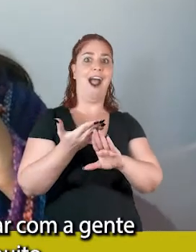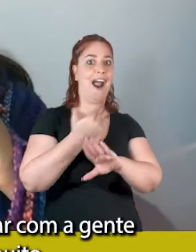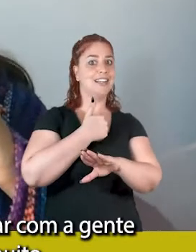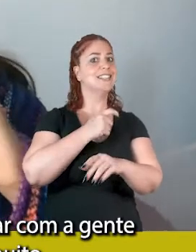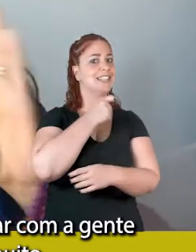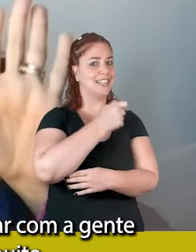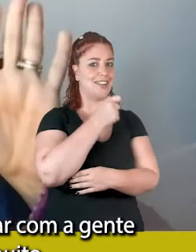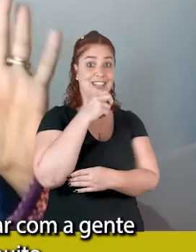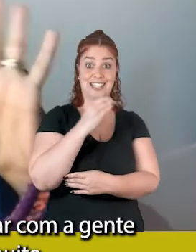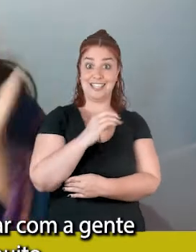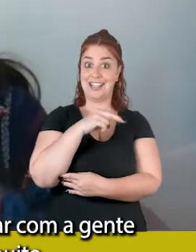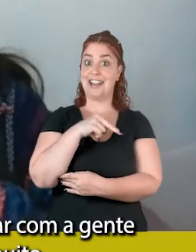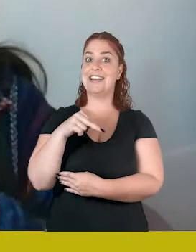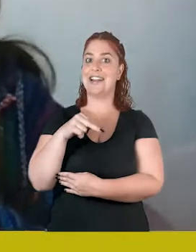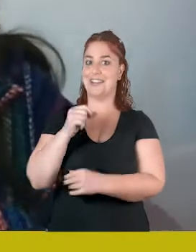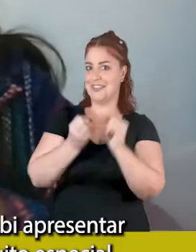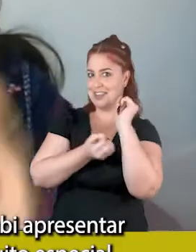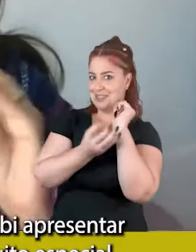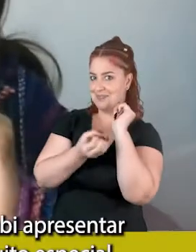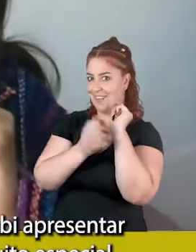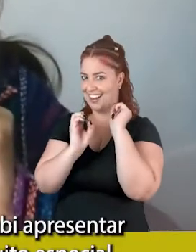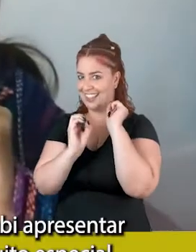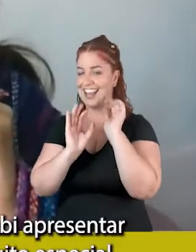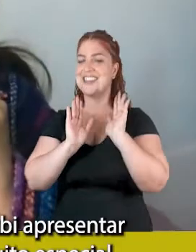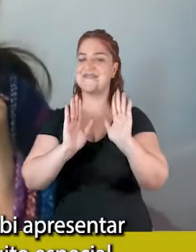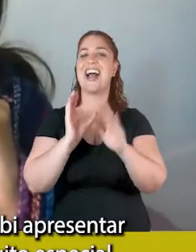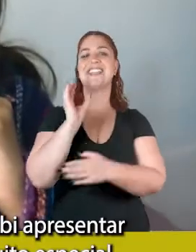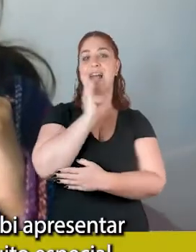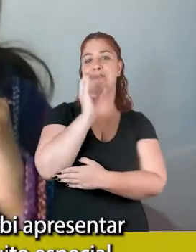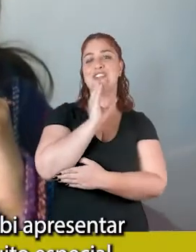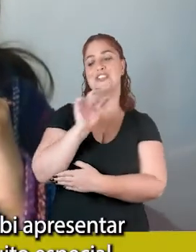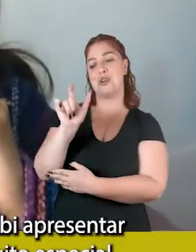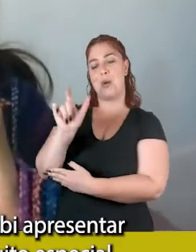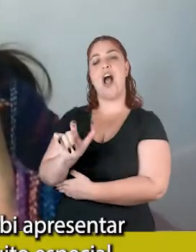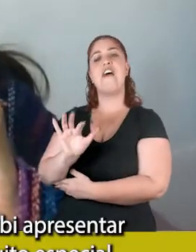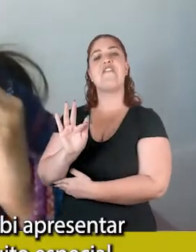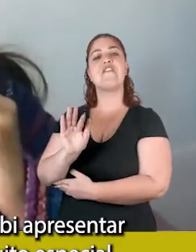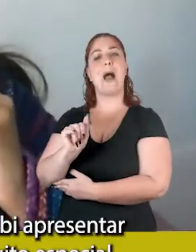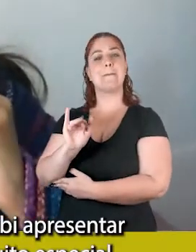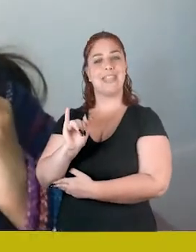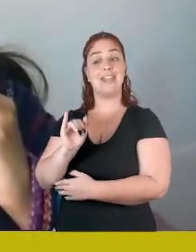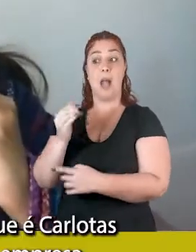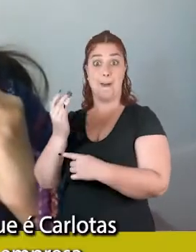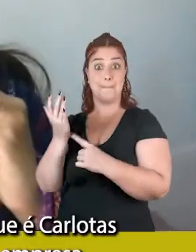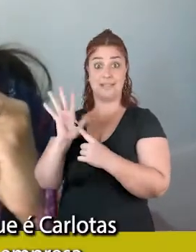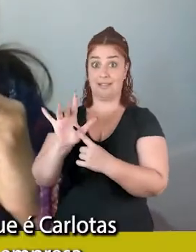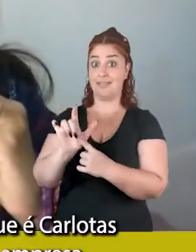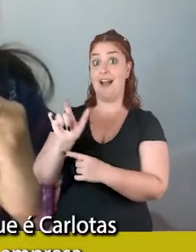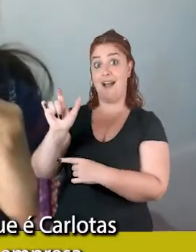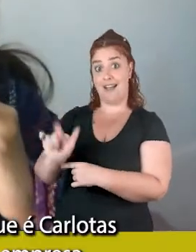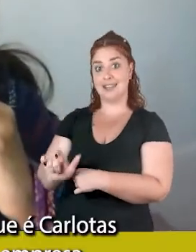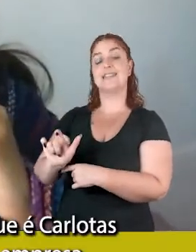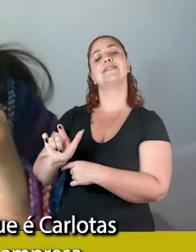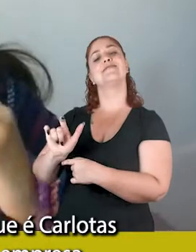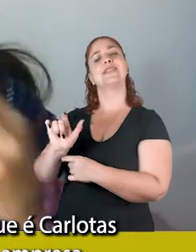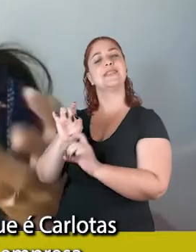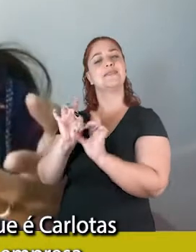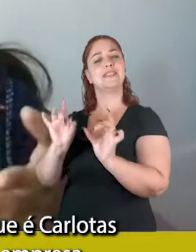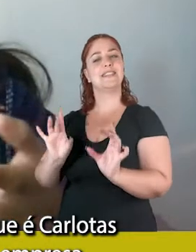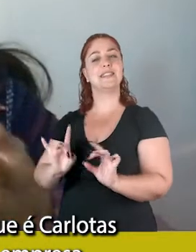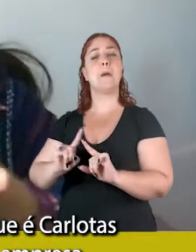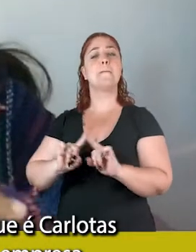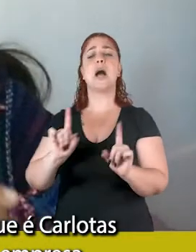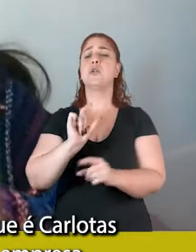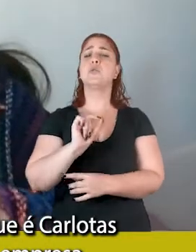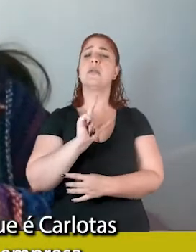a gente, sem dar spoiler muito, mas rapidinho antes da Fabi apresentar esse nosso convidado muito especial, eu só vou contar o que é